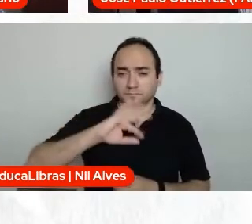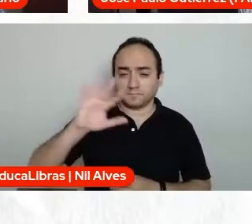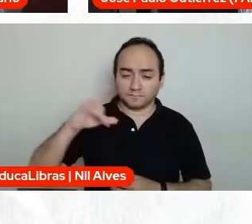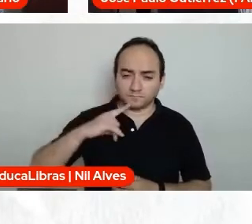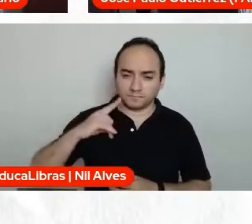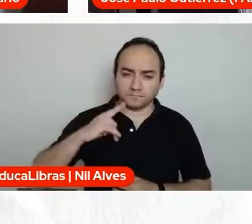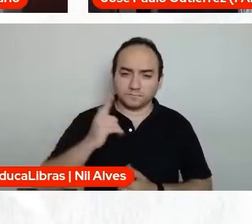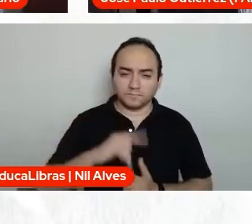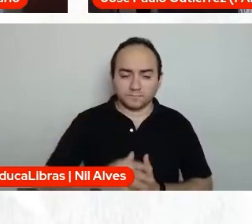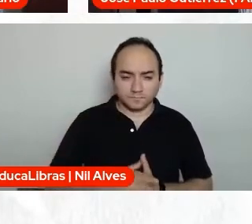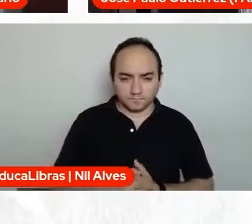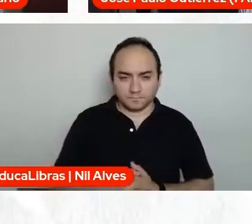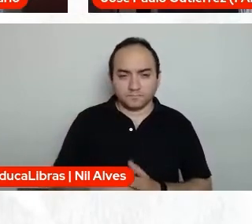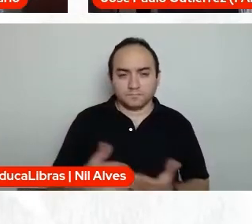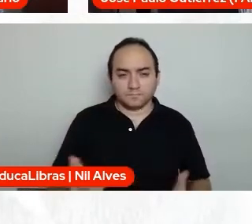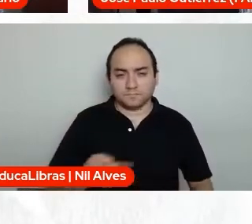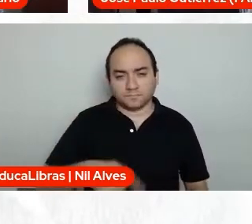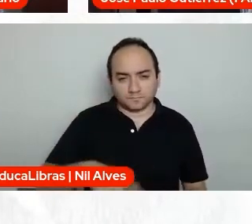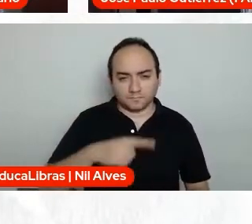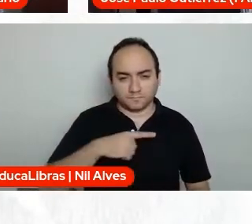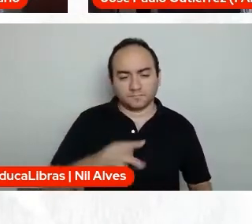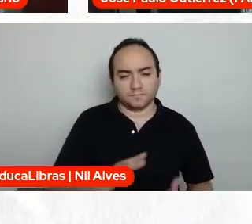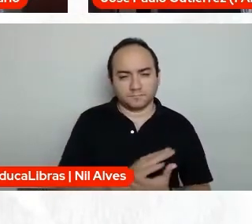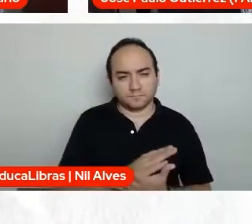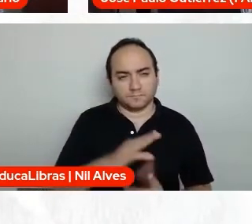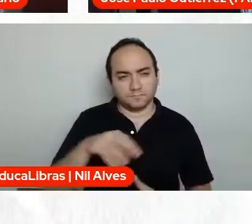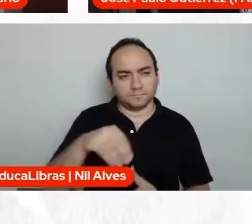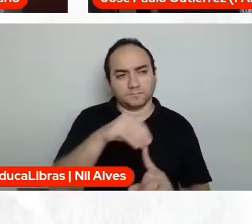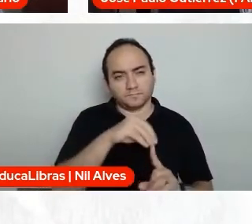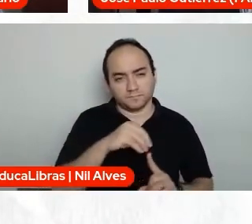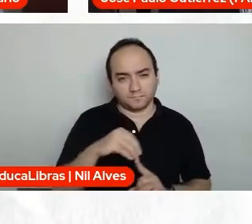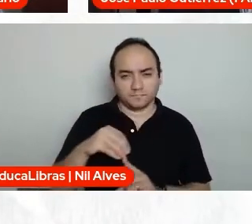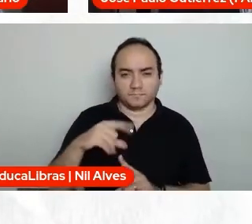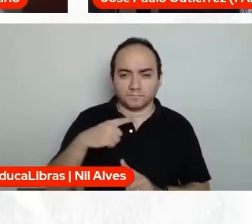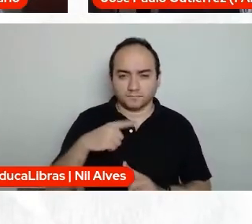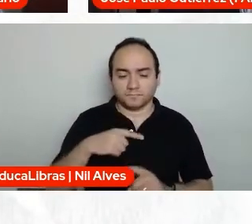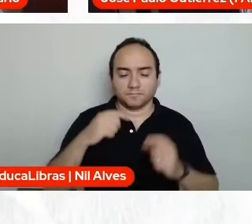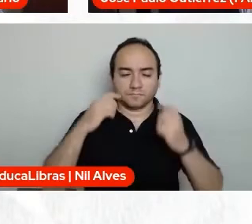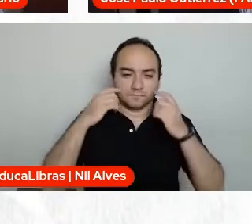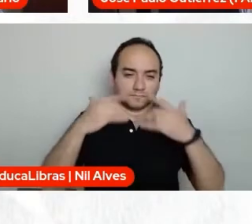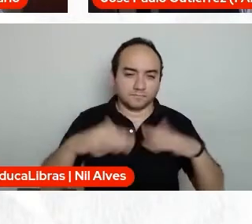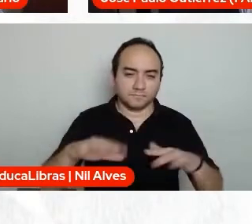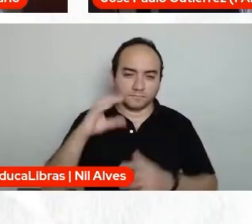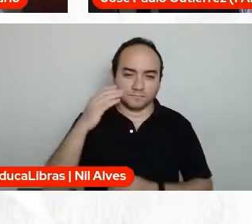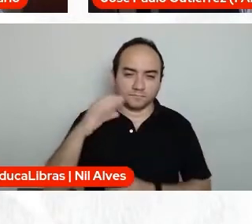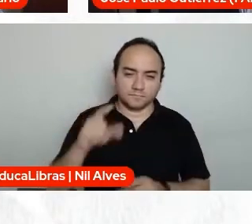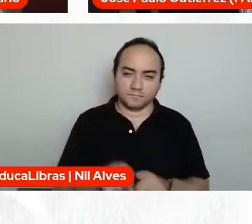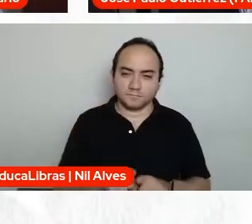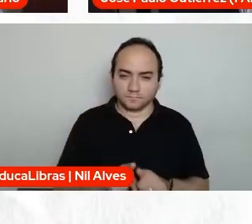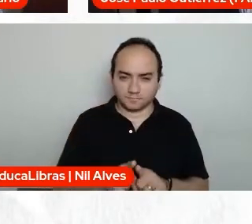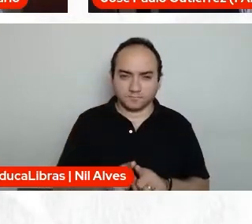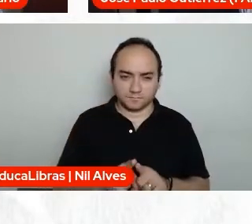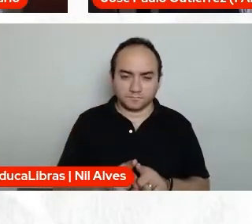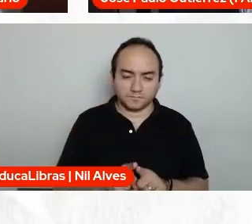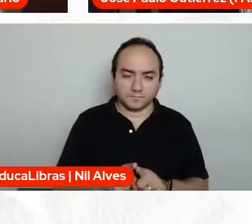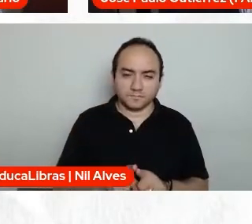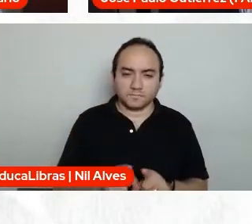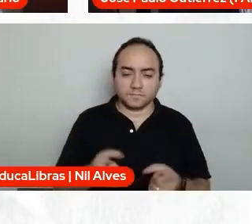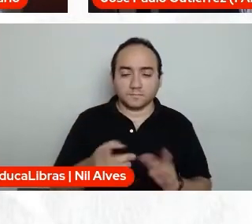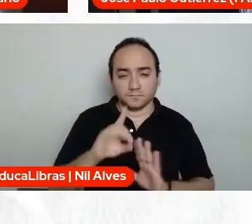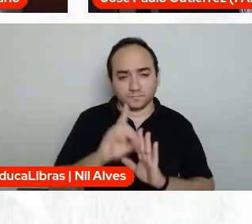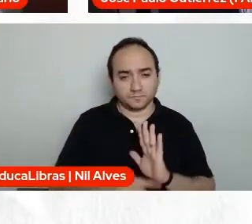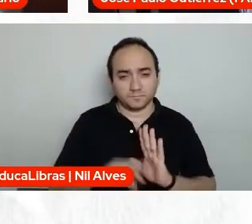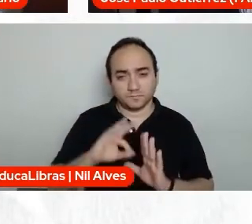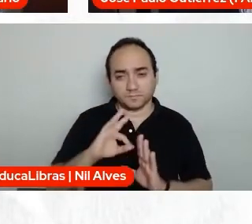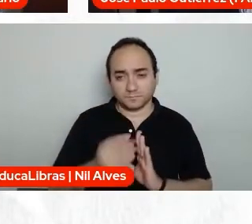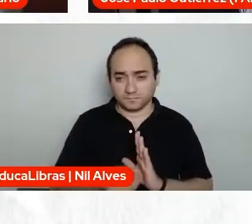temos aqui algumas unidades curriculares, por exemplo, de ciências da natureza, que fala de saneamento básico, e também tem os direitos humanos.